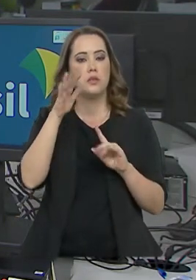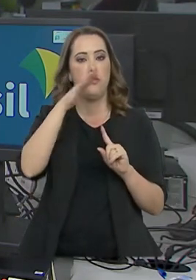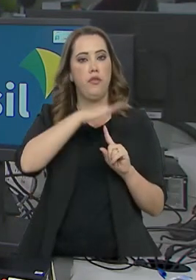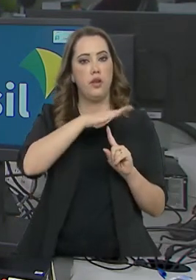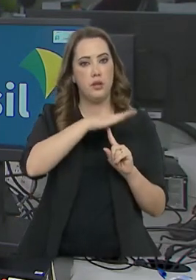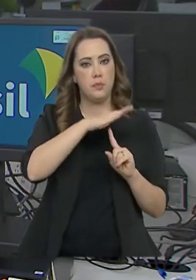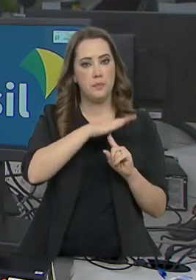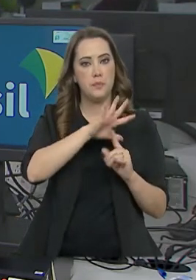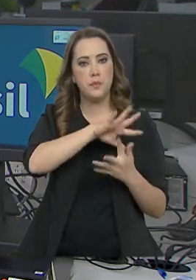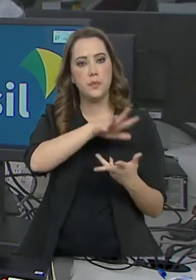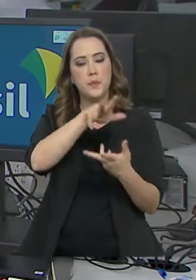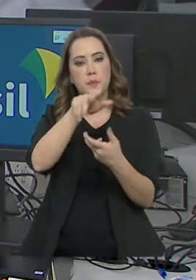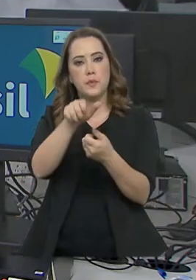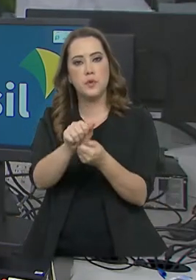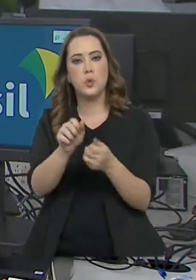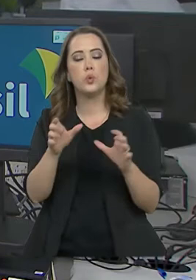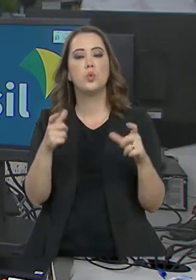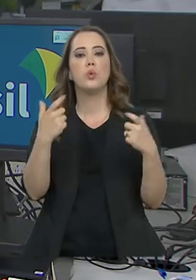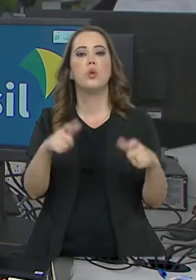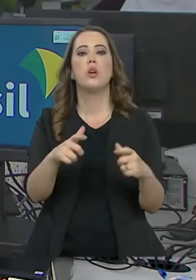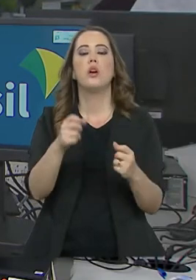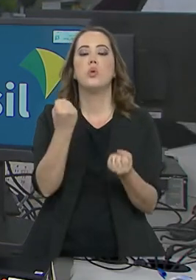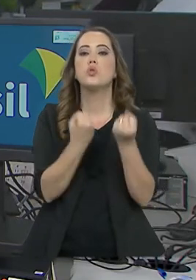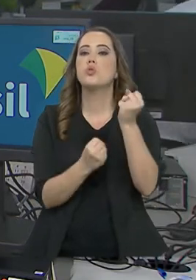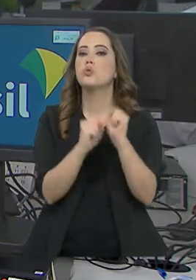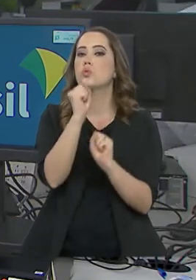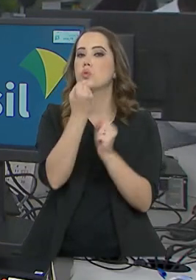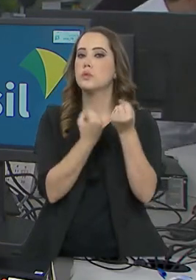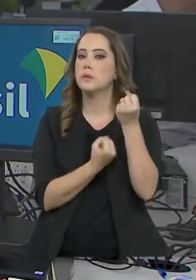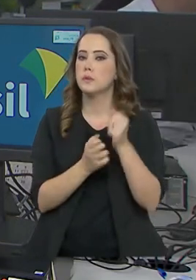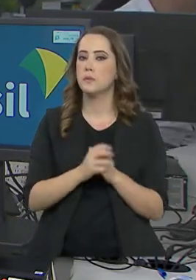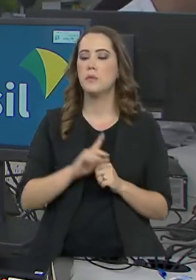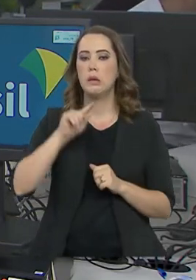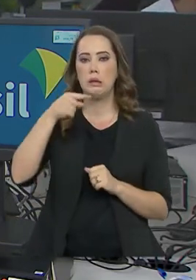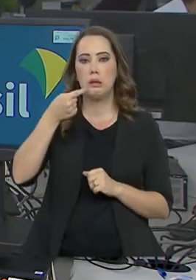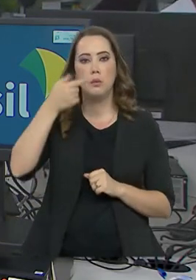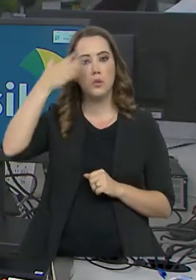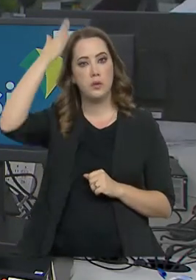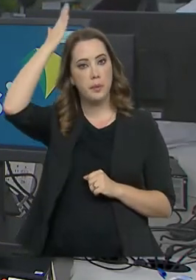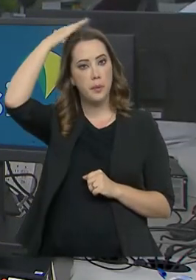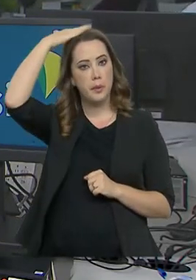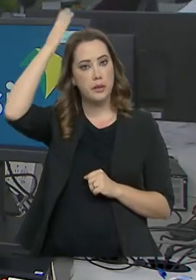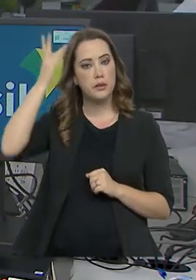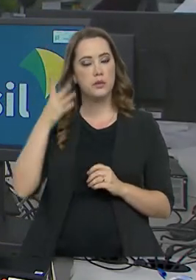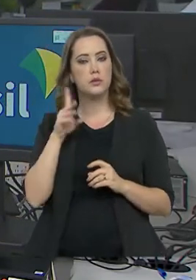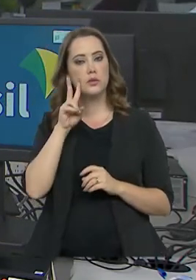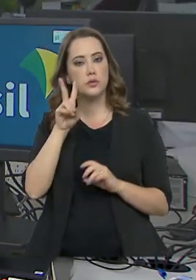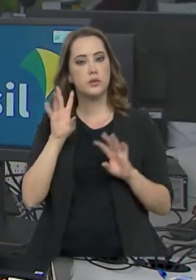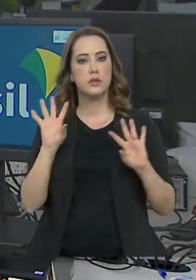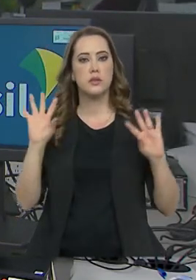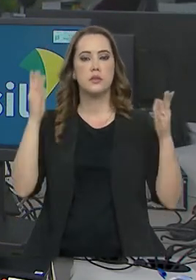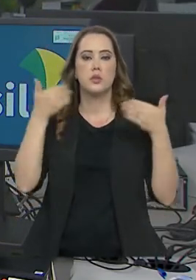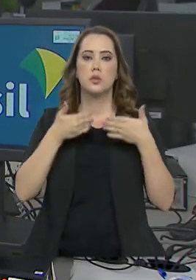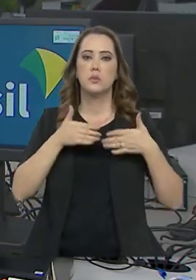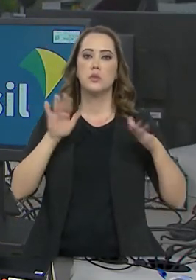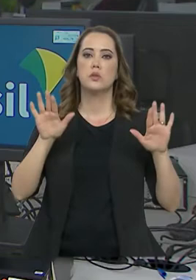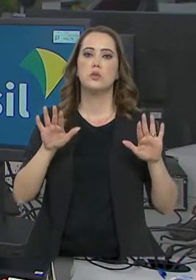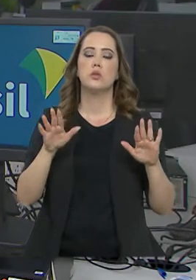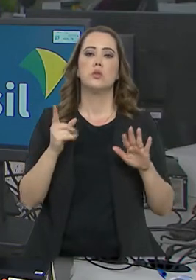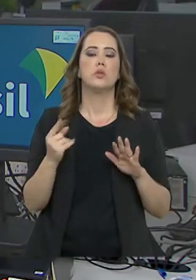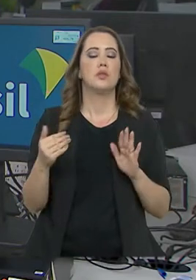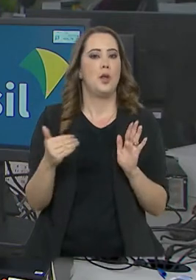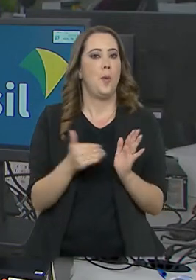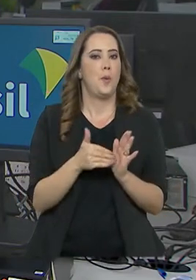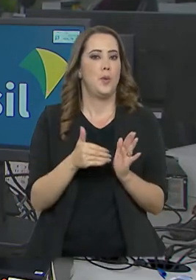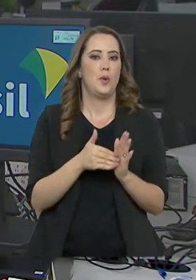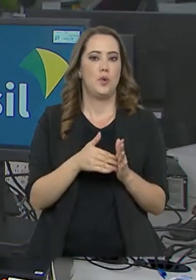feira de sustentabilidade do Polo Industrial. Depois, segue para o Pará, onde acompanha a cerimônia de inauguração da última